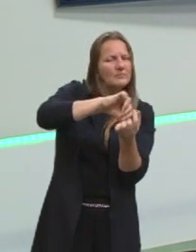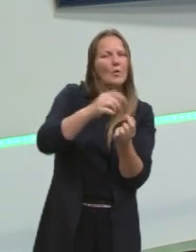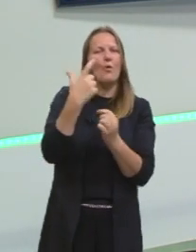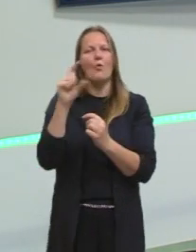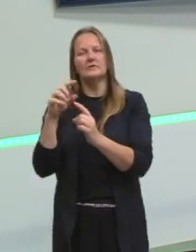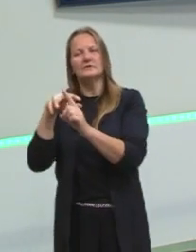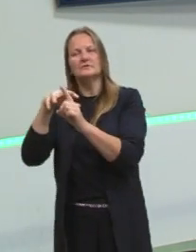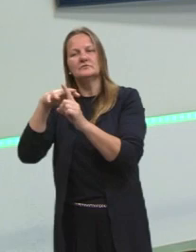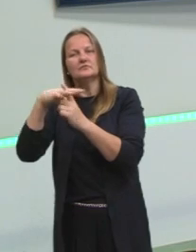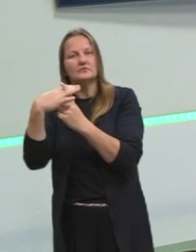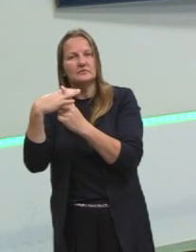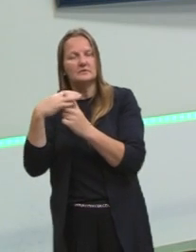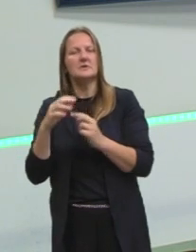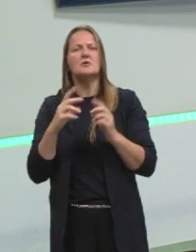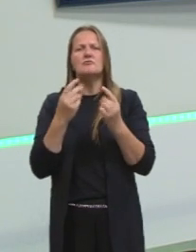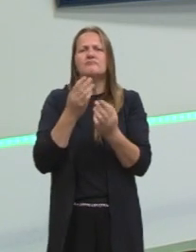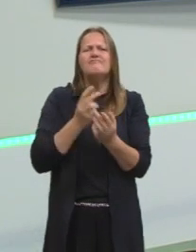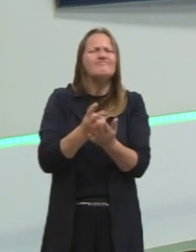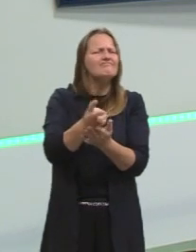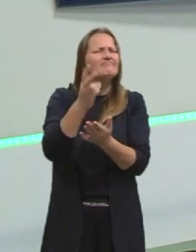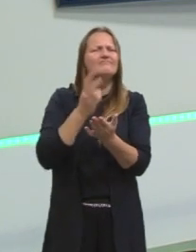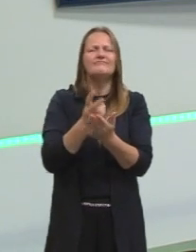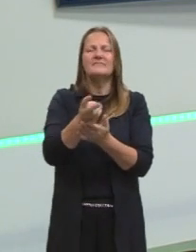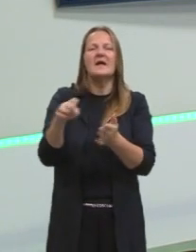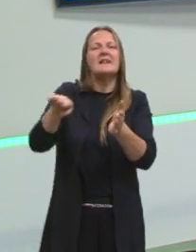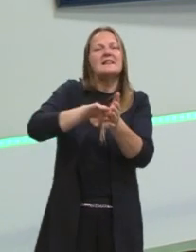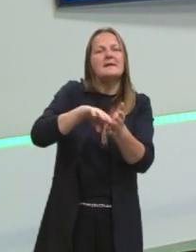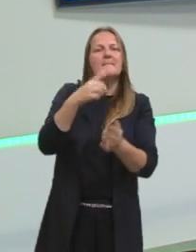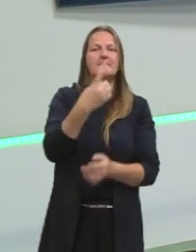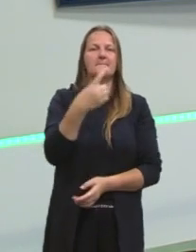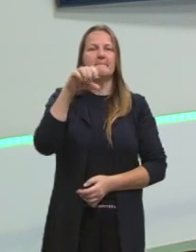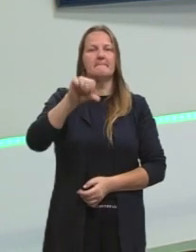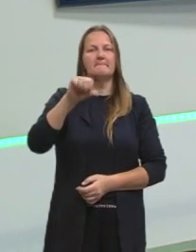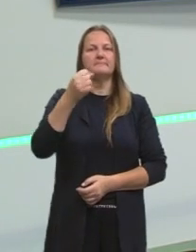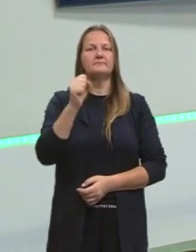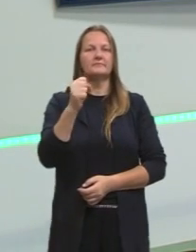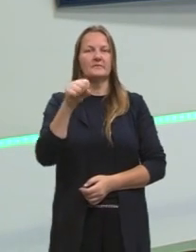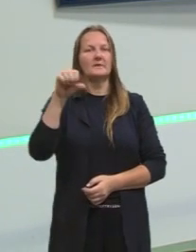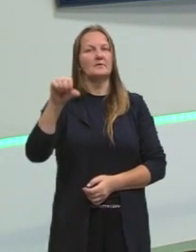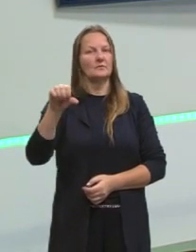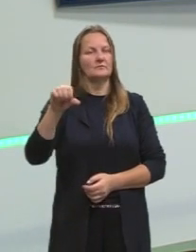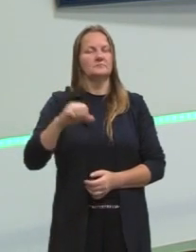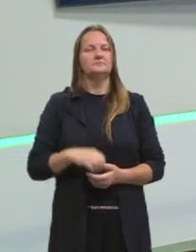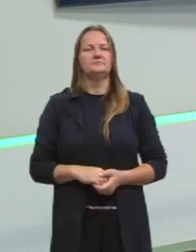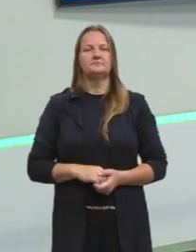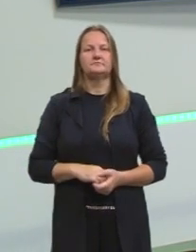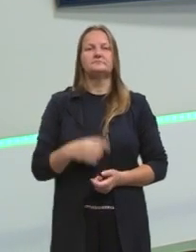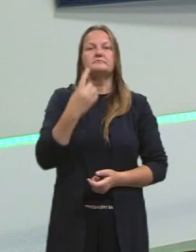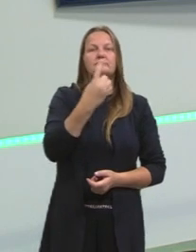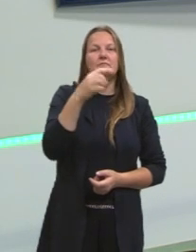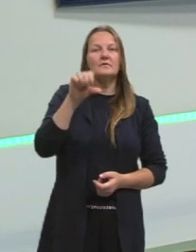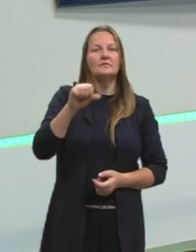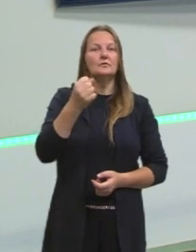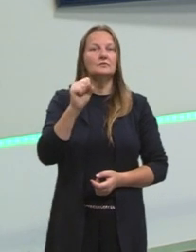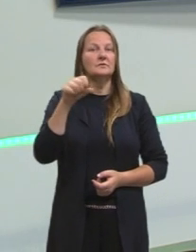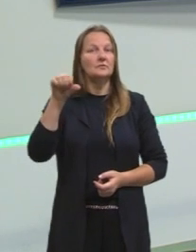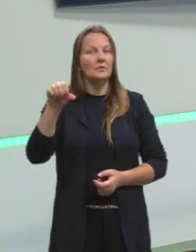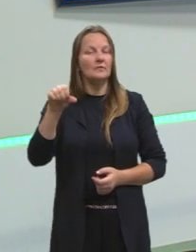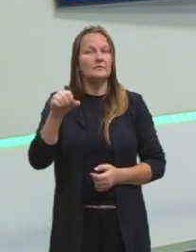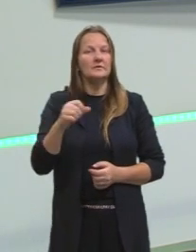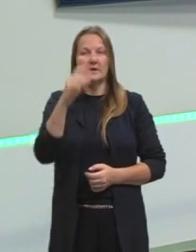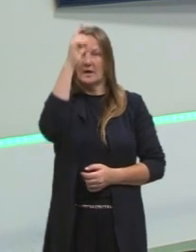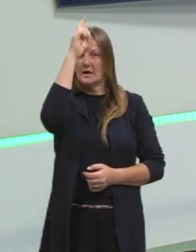socialista. E isso perdurou até 1989. Em 89, a Alemanha